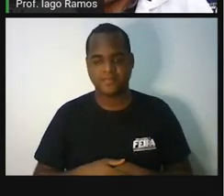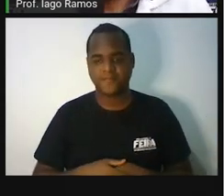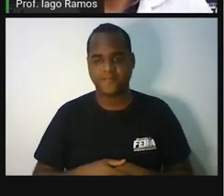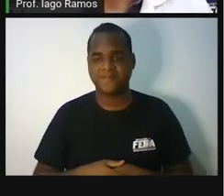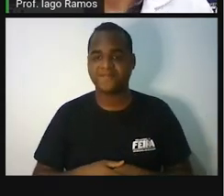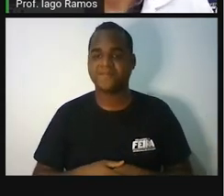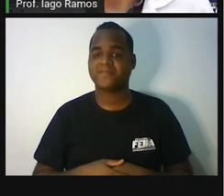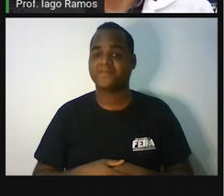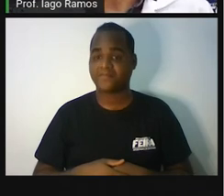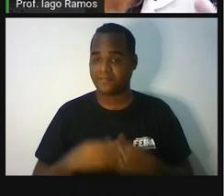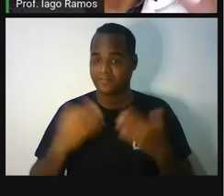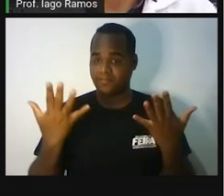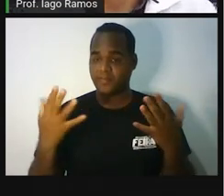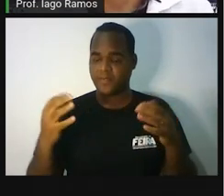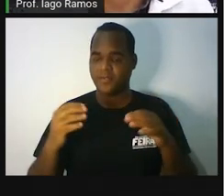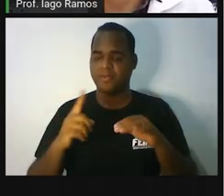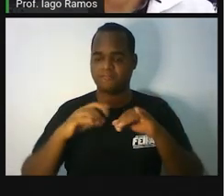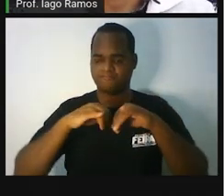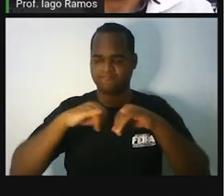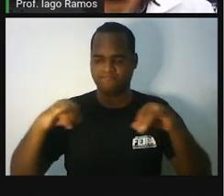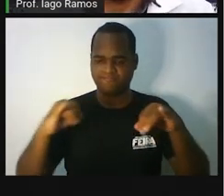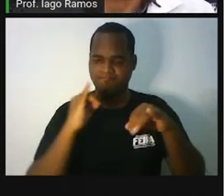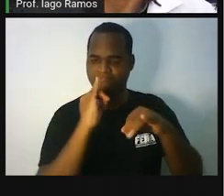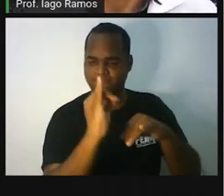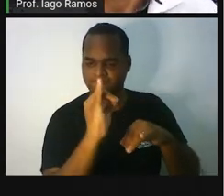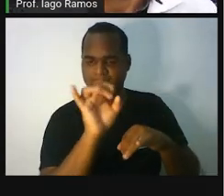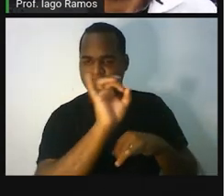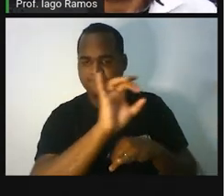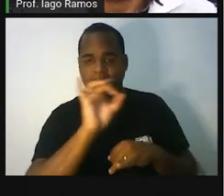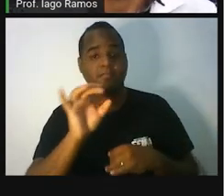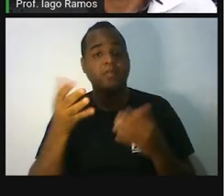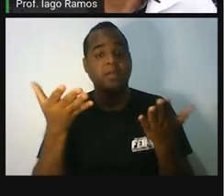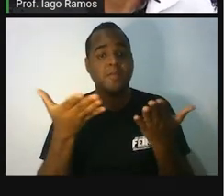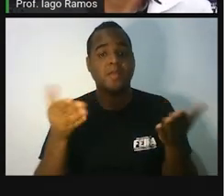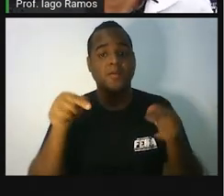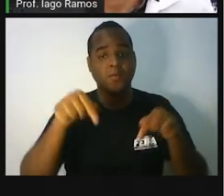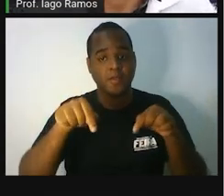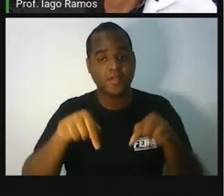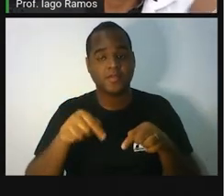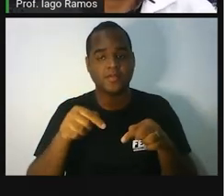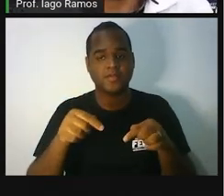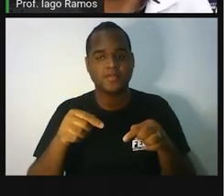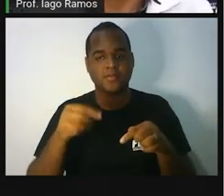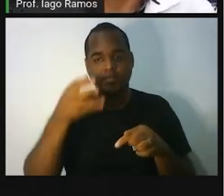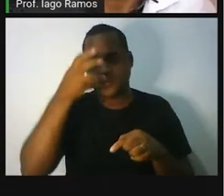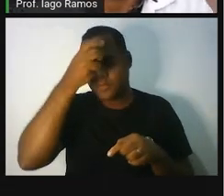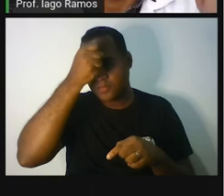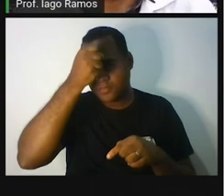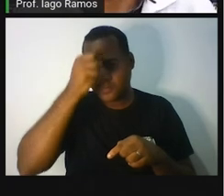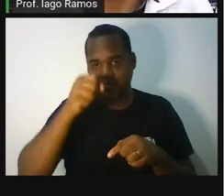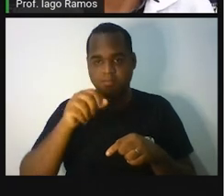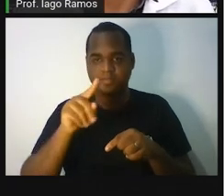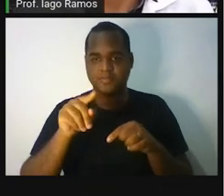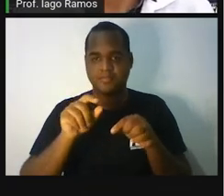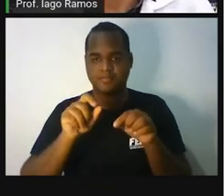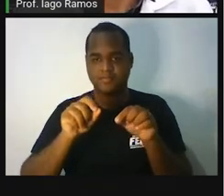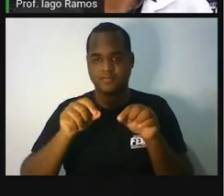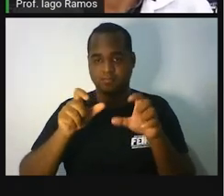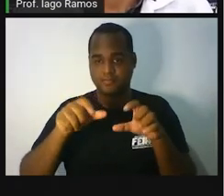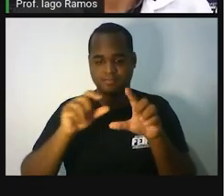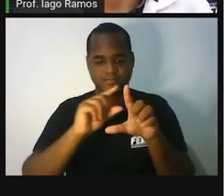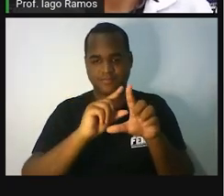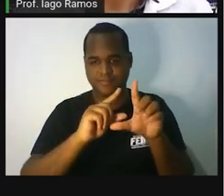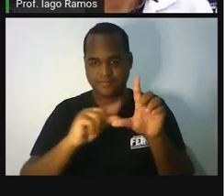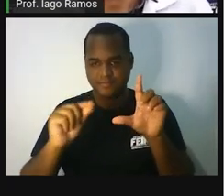Então, o que é que fica, o que é que eu deixo pra você, né? Pra essa aula. Como eu já tinha dito, vai ter ali o